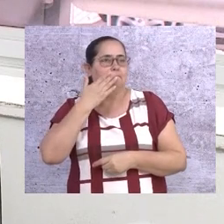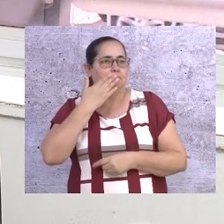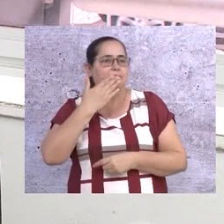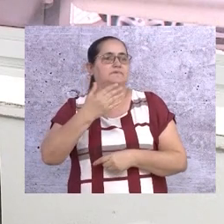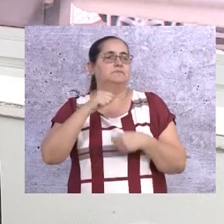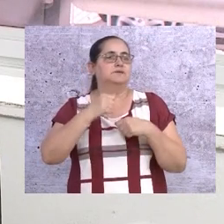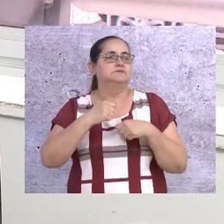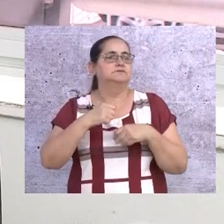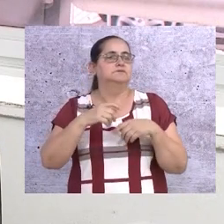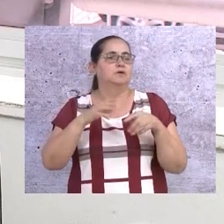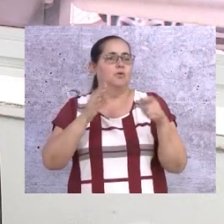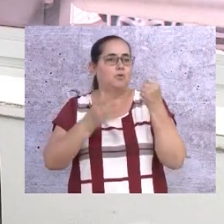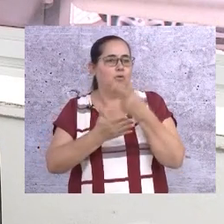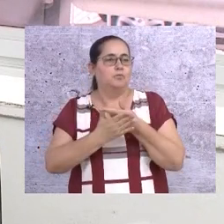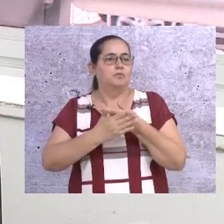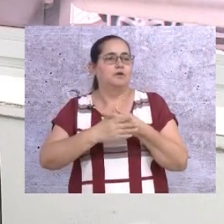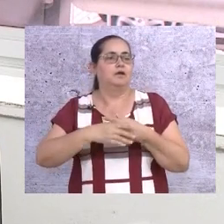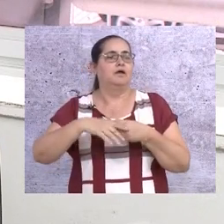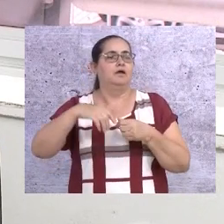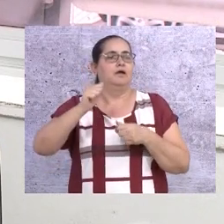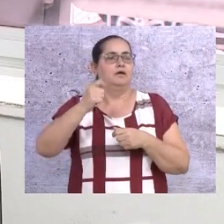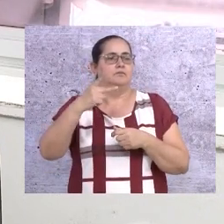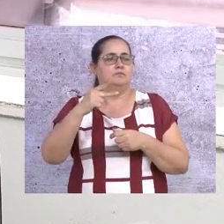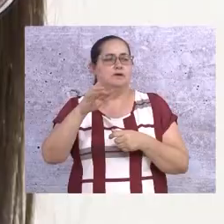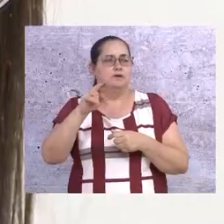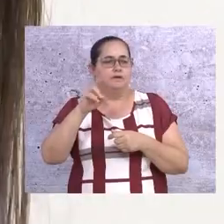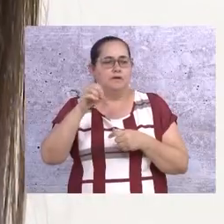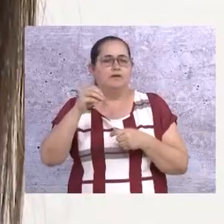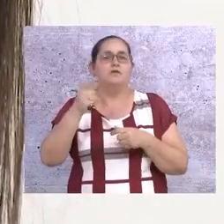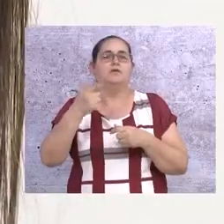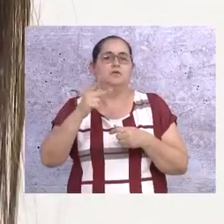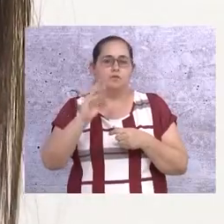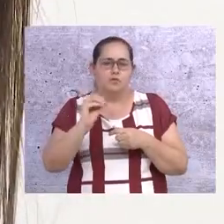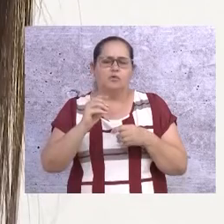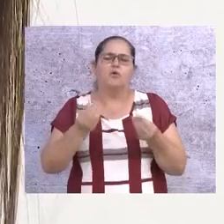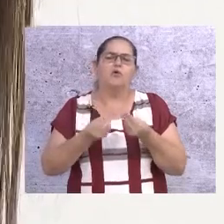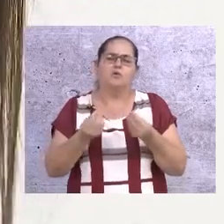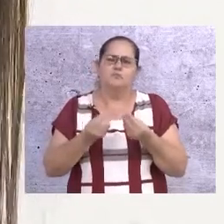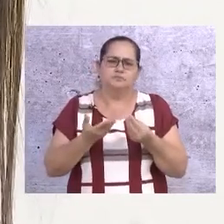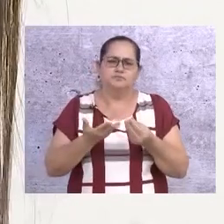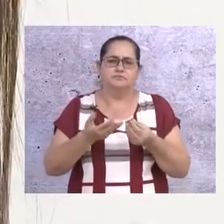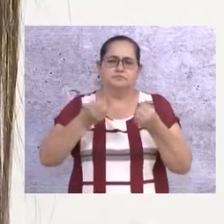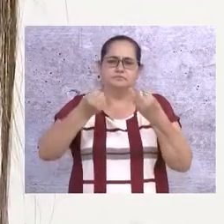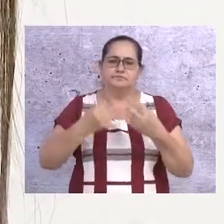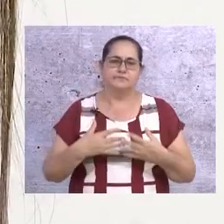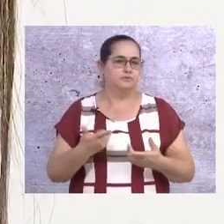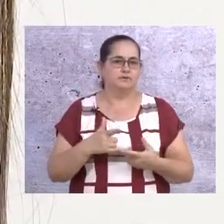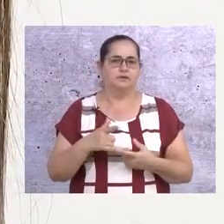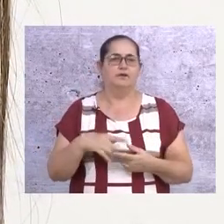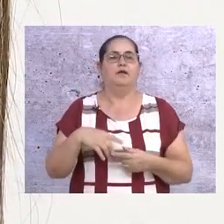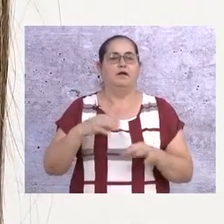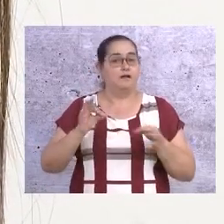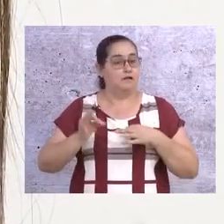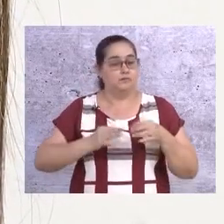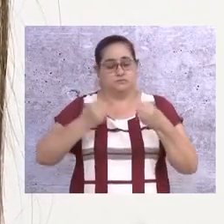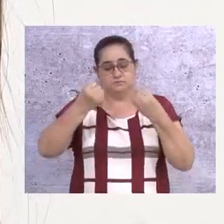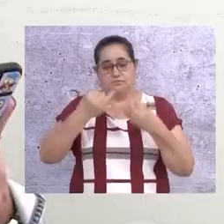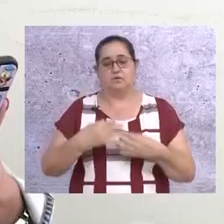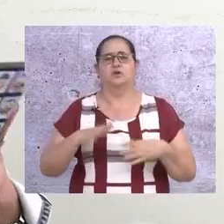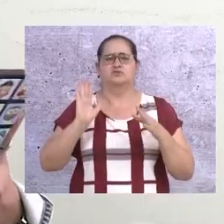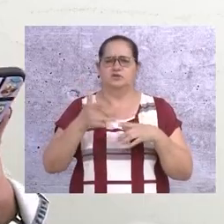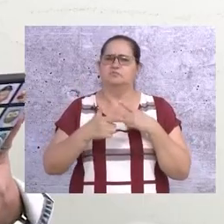eles precisam ter um aparelho em casa. Esse aparelho, como que eles vão adquirir? A Cláudia diz que já enfrentou vários problemas na hora de